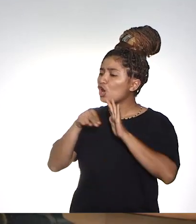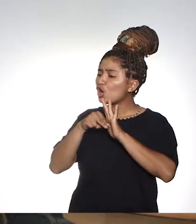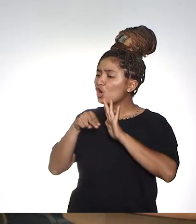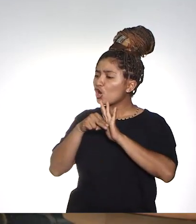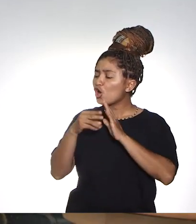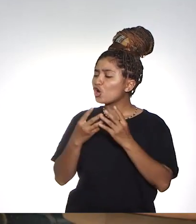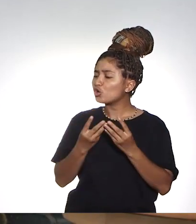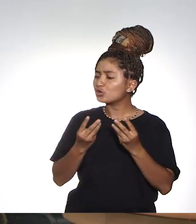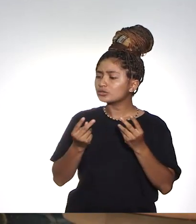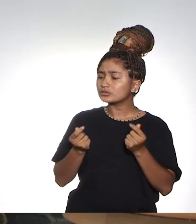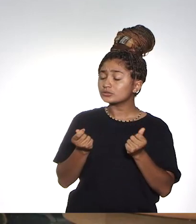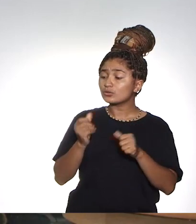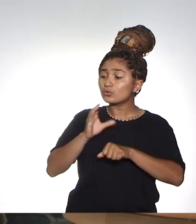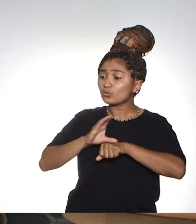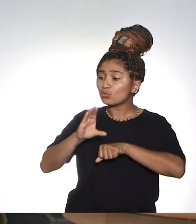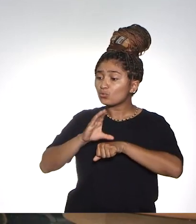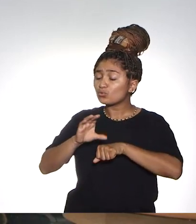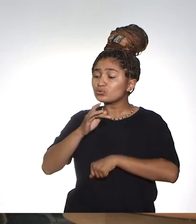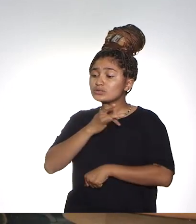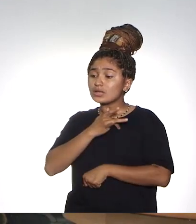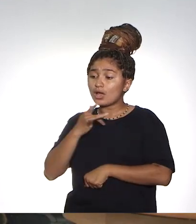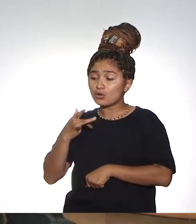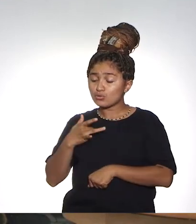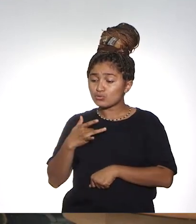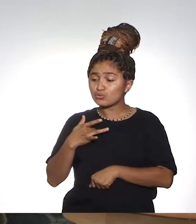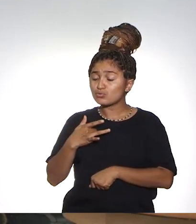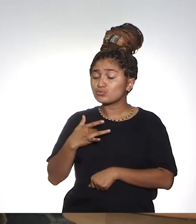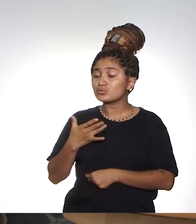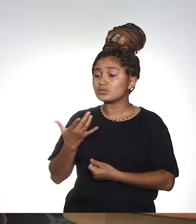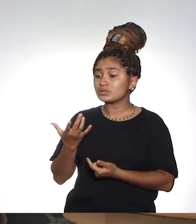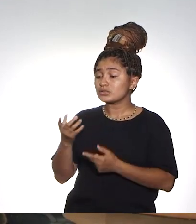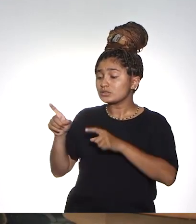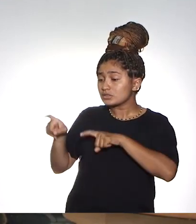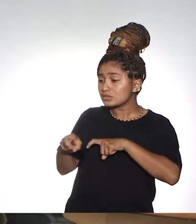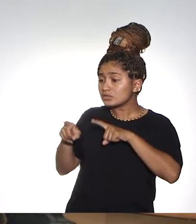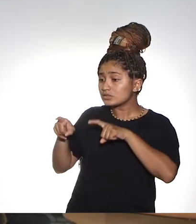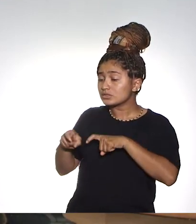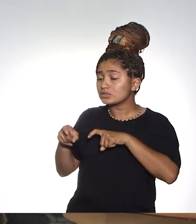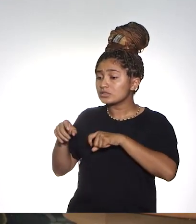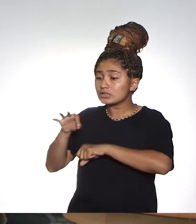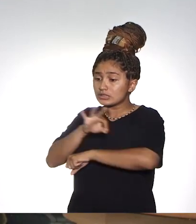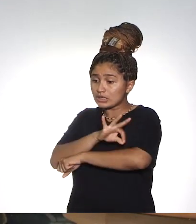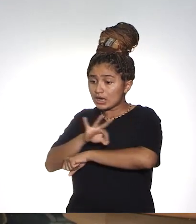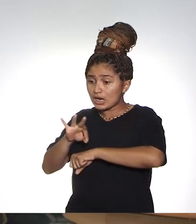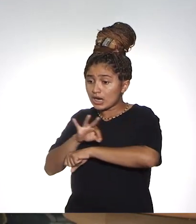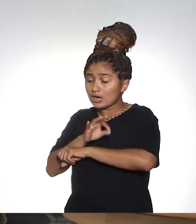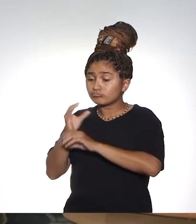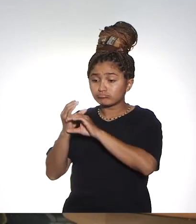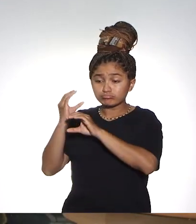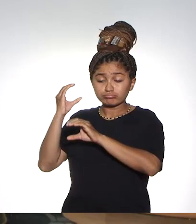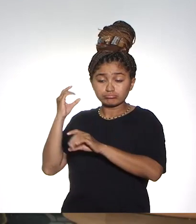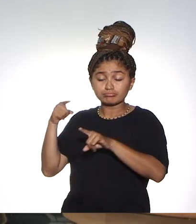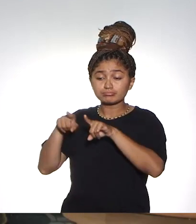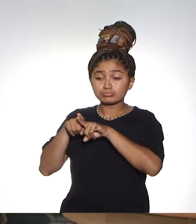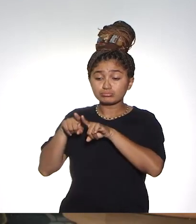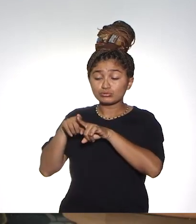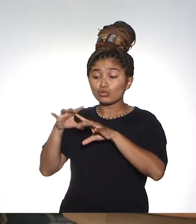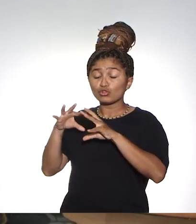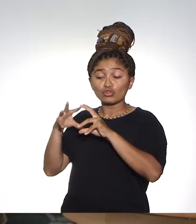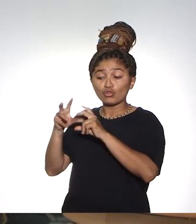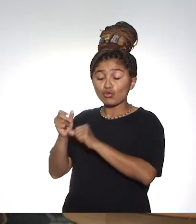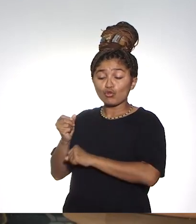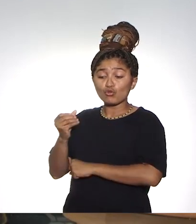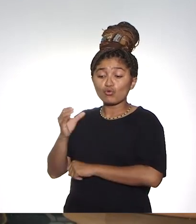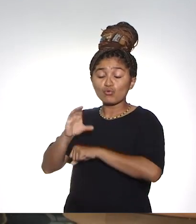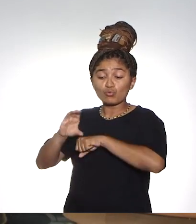os indicativos de qualidade referentes aos cursos das áreas de saúde, ciências agrárias, engenharias e arquitetura e todos os